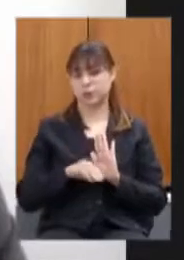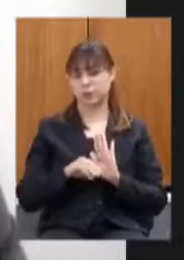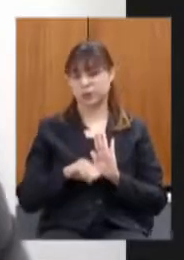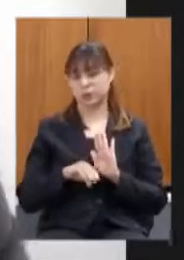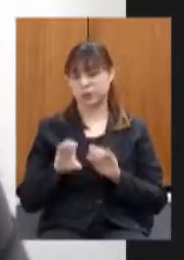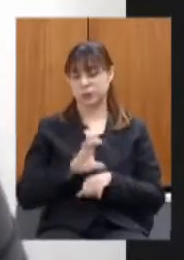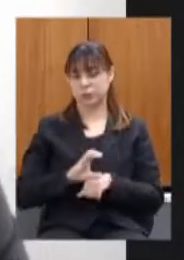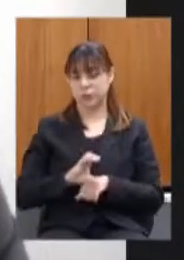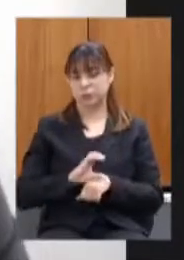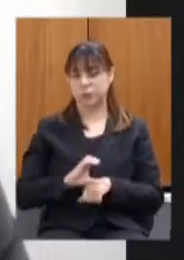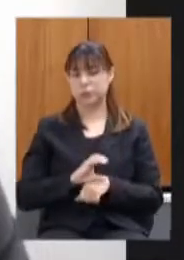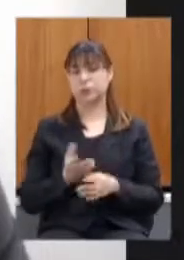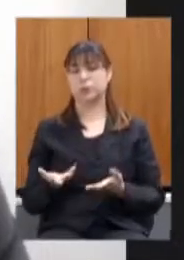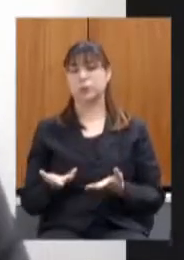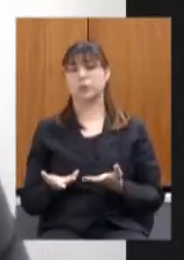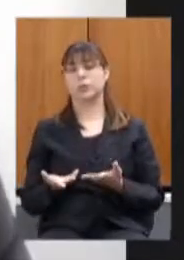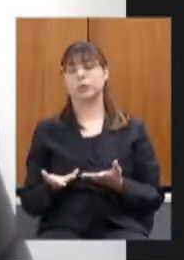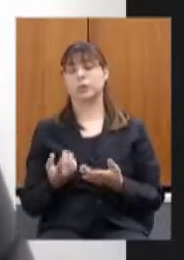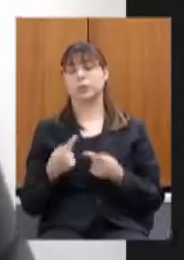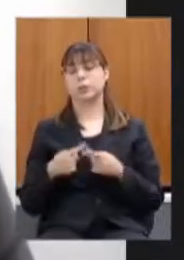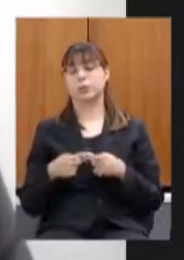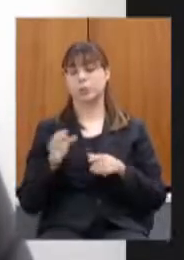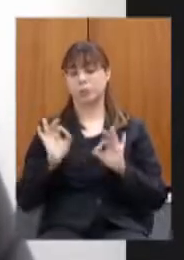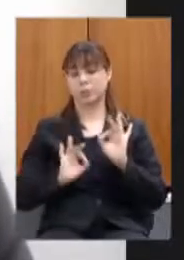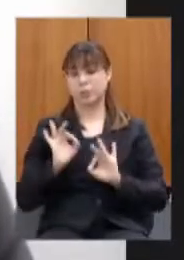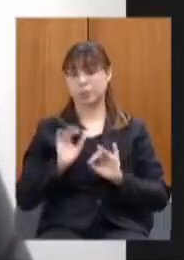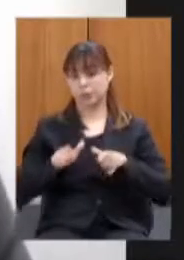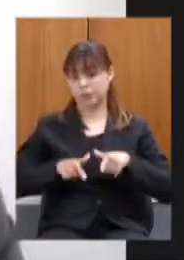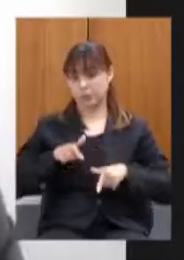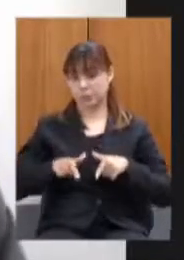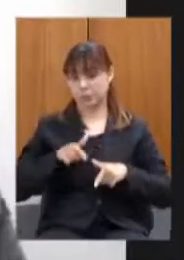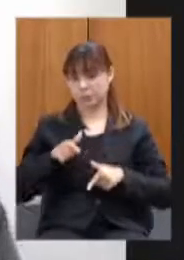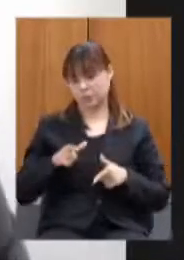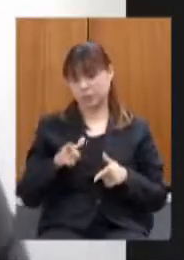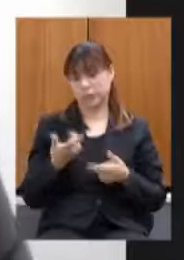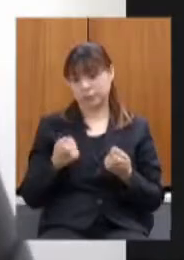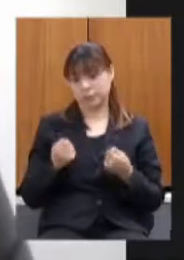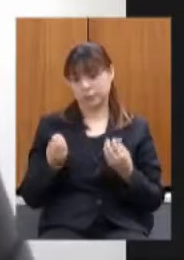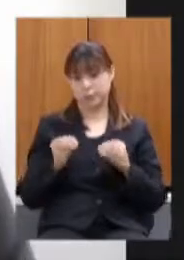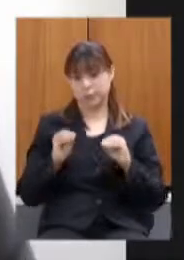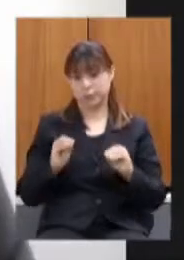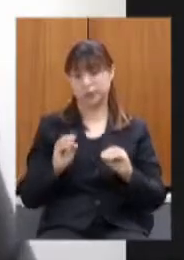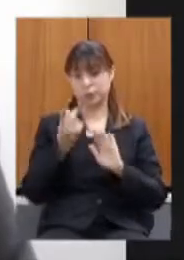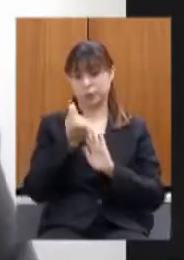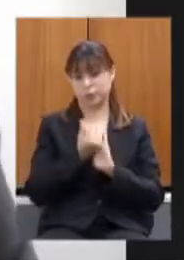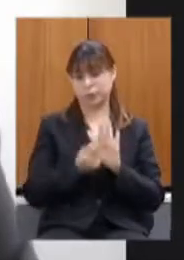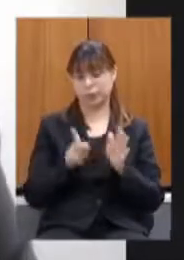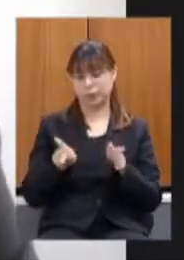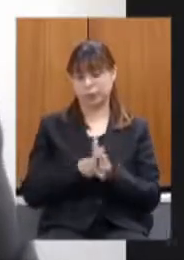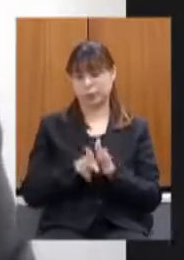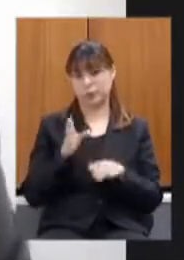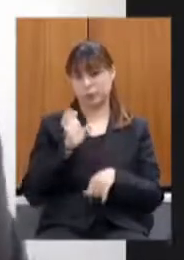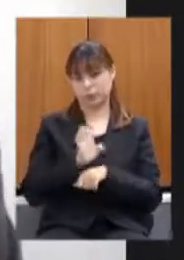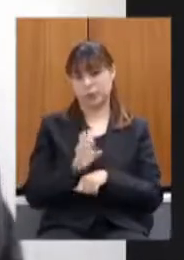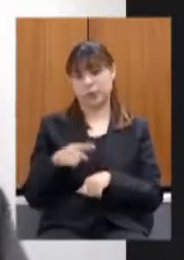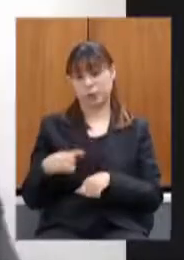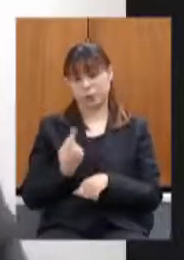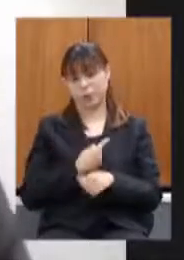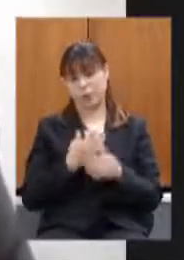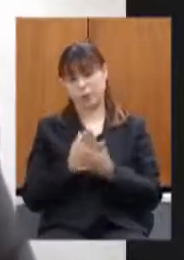o plano de trabalho vai estar no orçamento do estado não tem como deixar de estar vamos só aprovar ou não